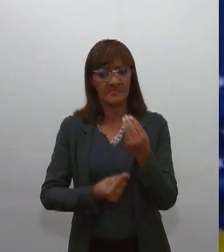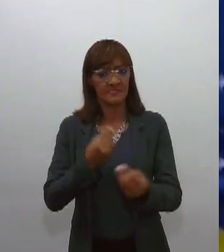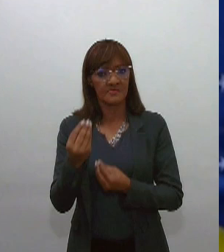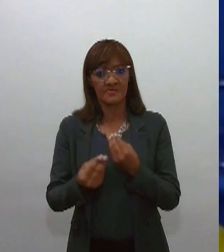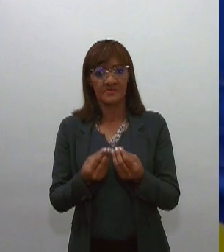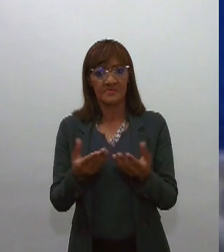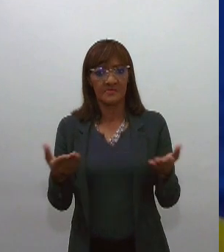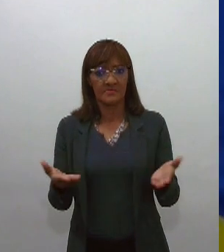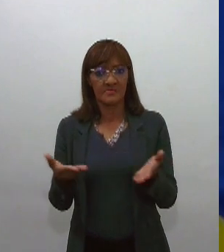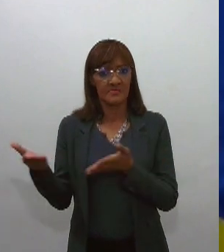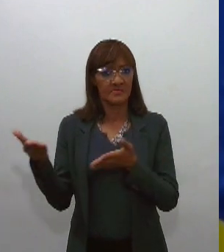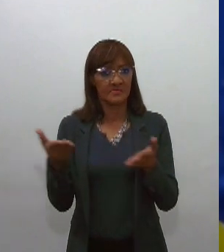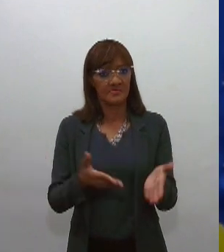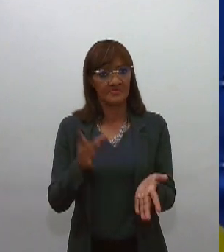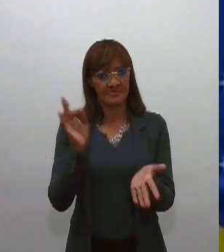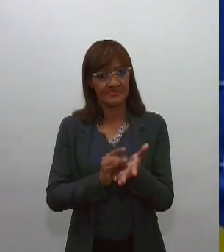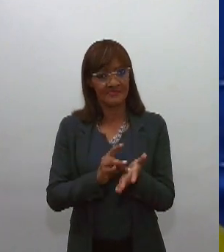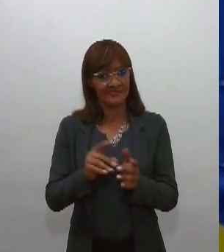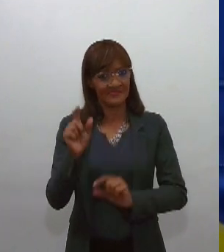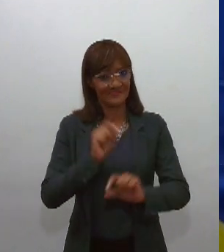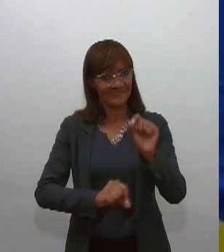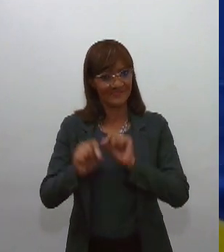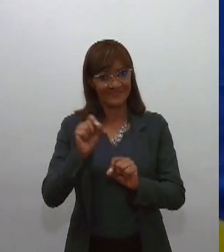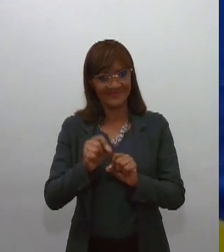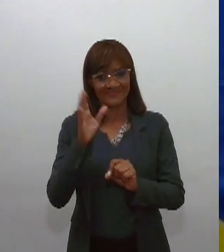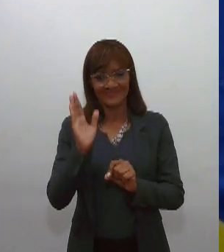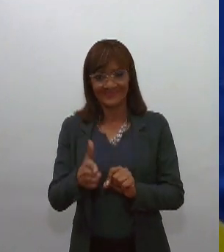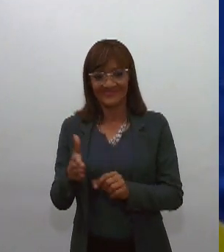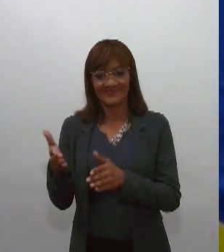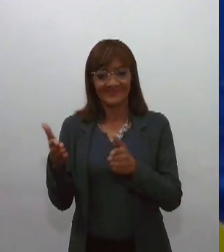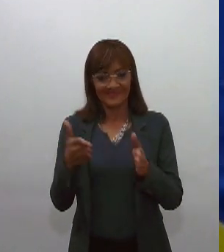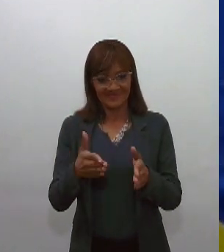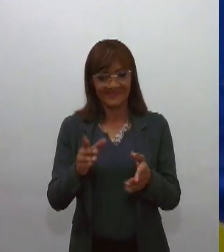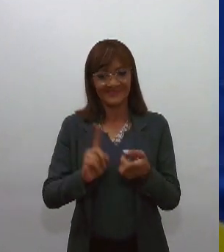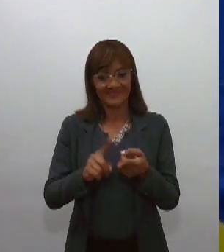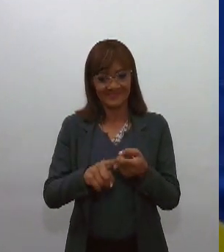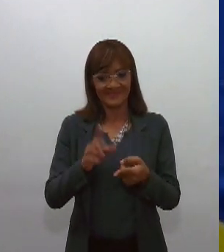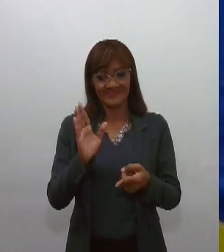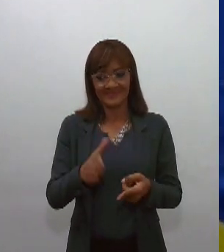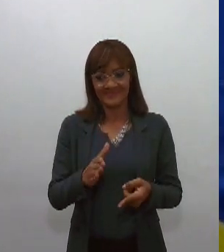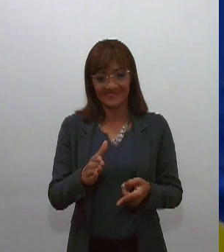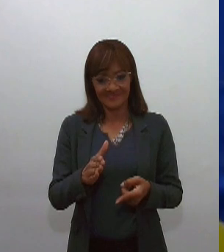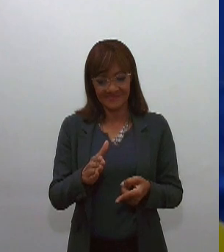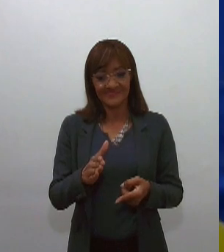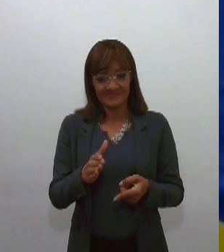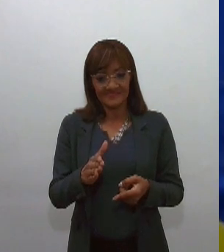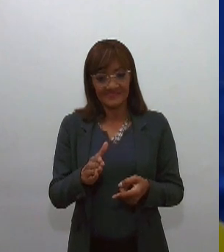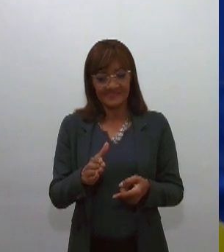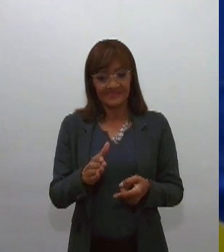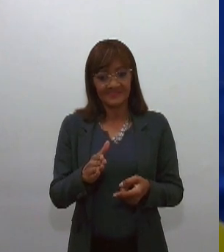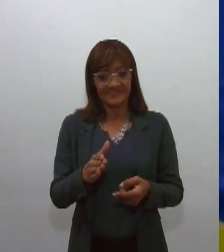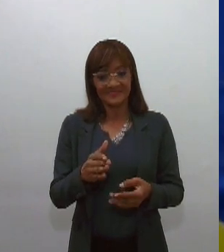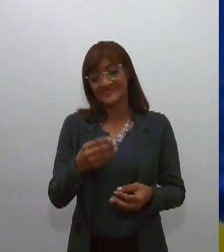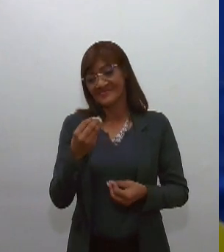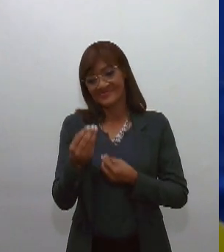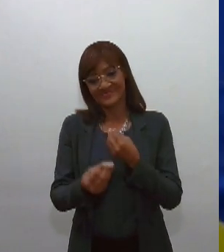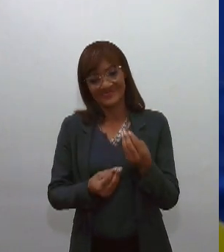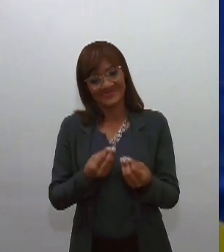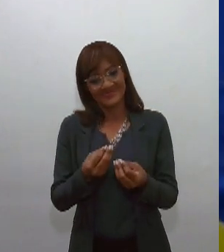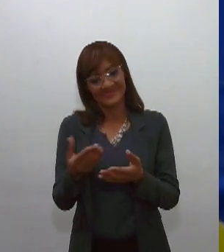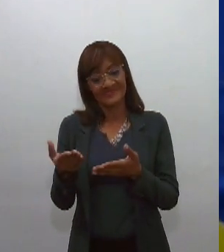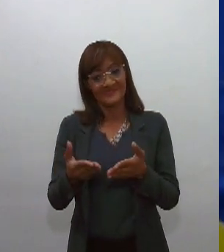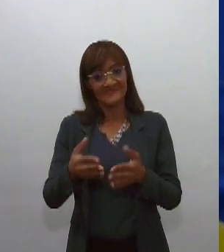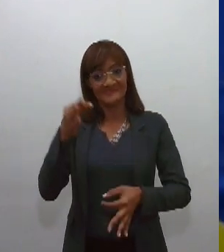ratificá-las, seja para eventualmente reformá-las, é o próprio Supremo Tribunal Federal, é o